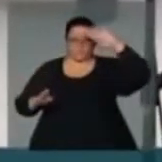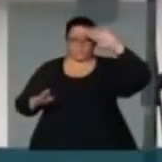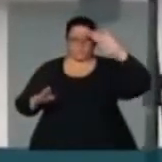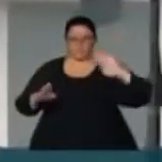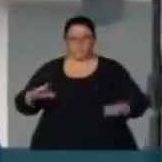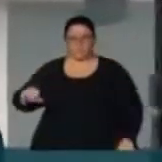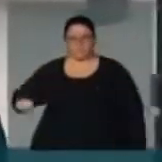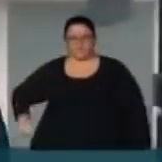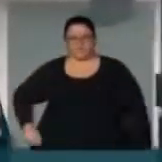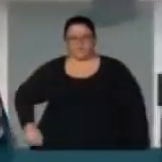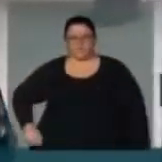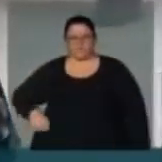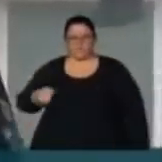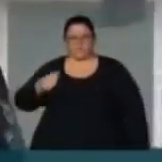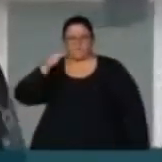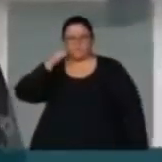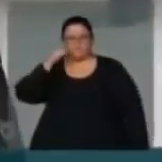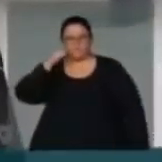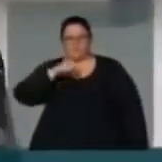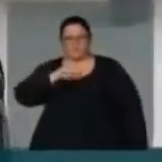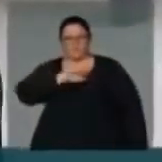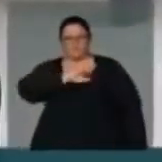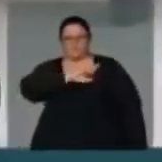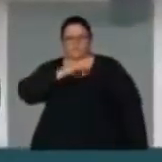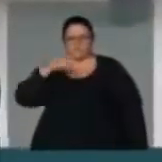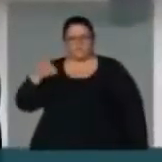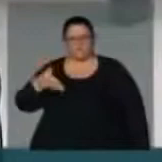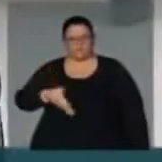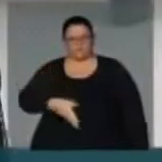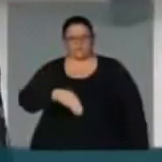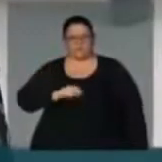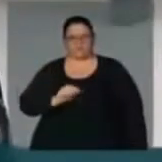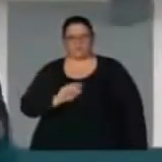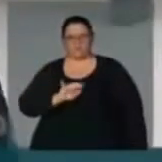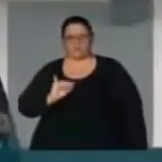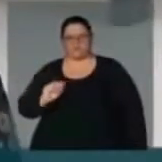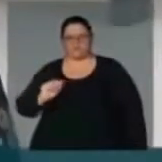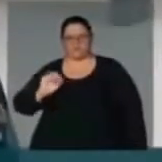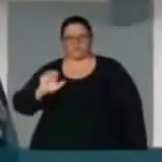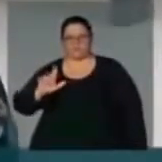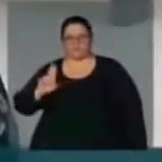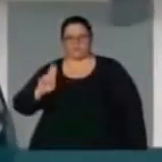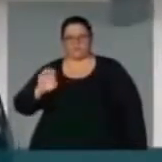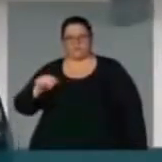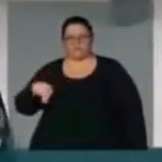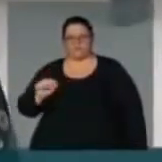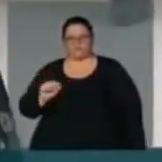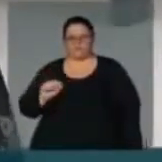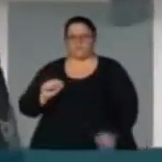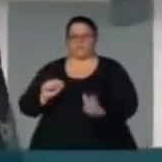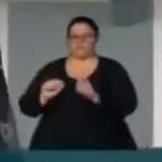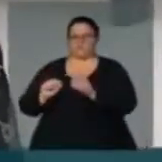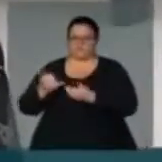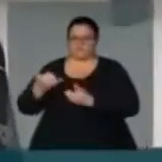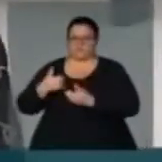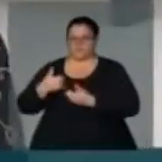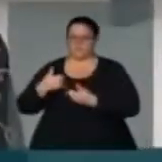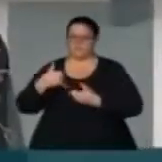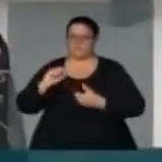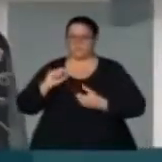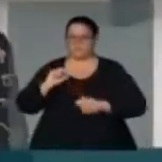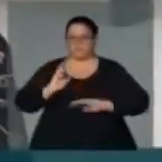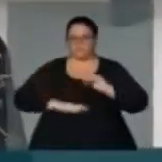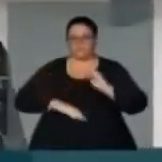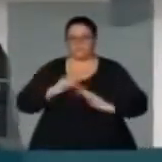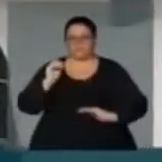embaixadora, Maria Helena Ruiz Capote. Na oportunidade, tivemos informações acerca do nível